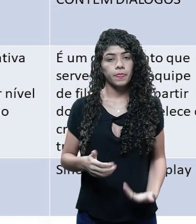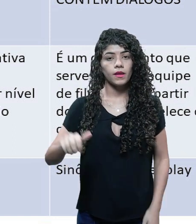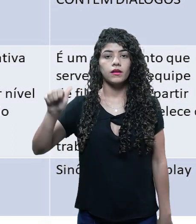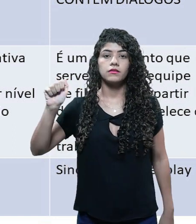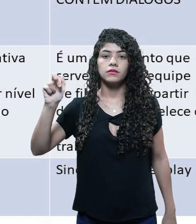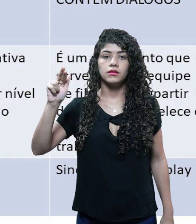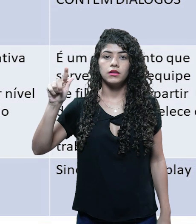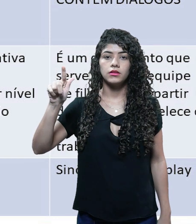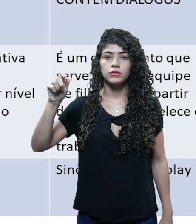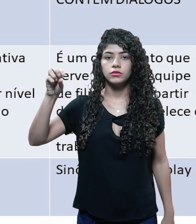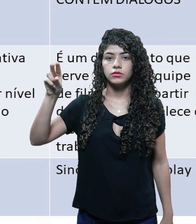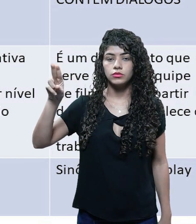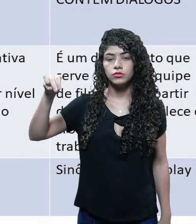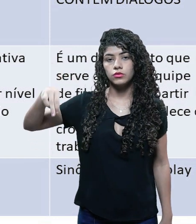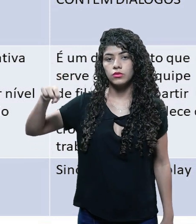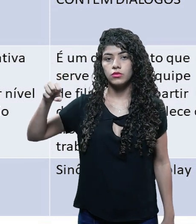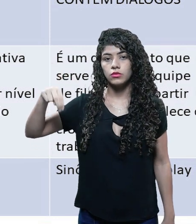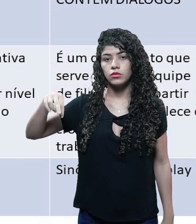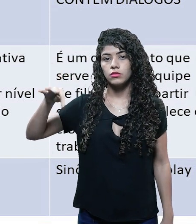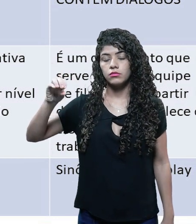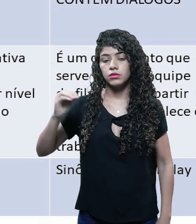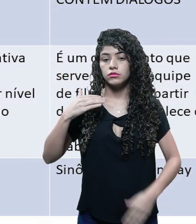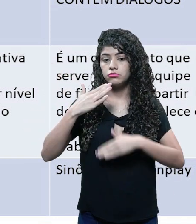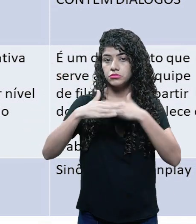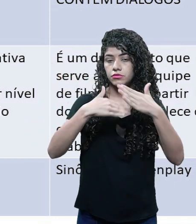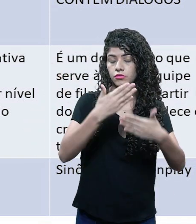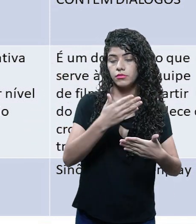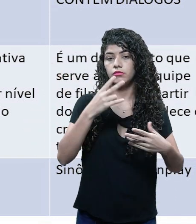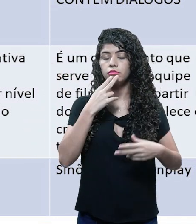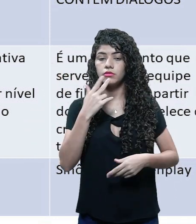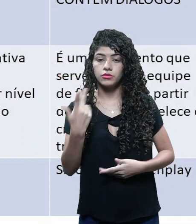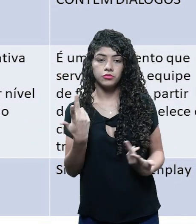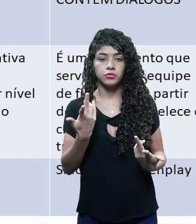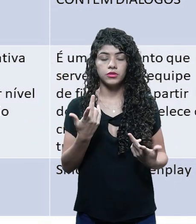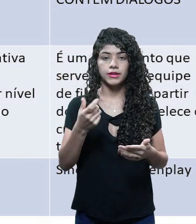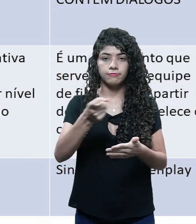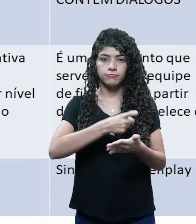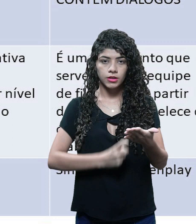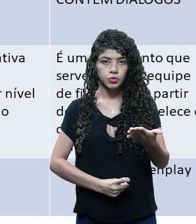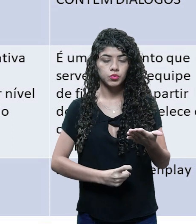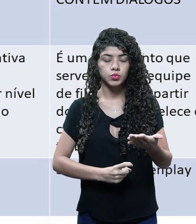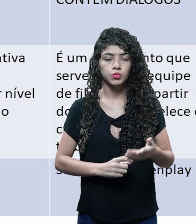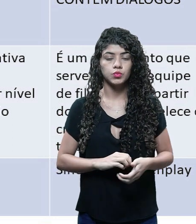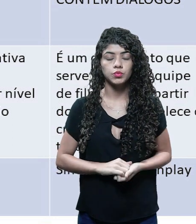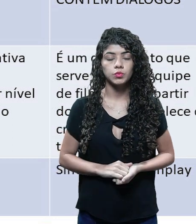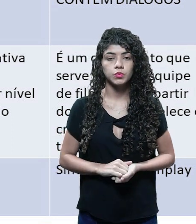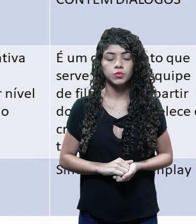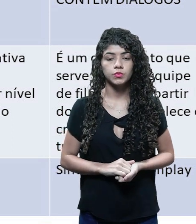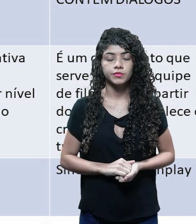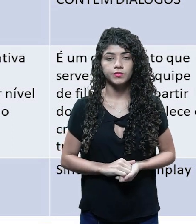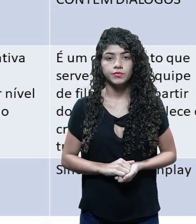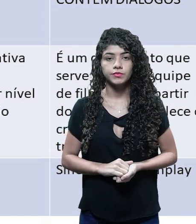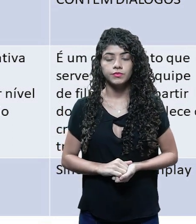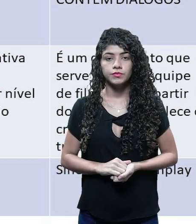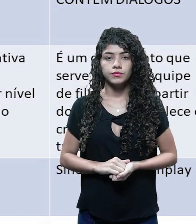O argumento. O argumento é o desenvolvimento da storyline em forma de texto. Então, o